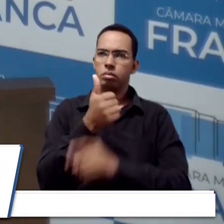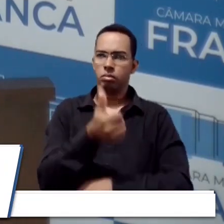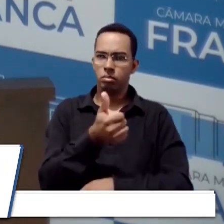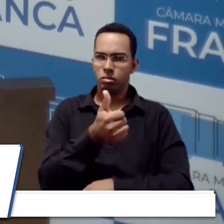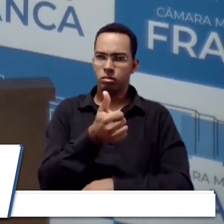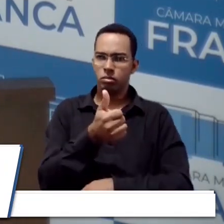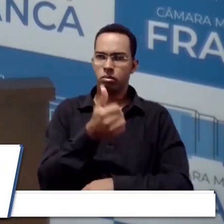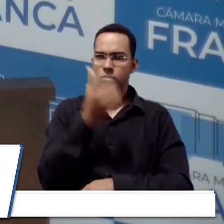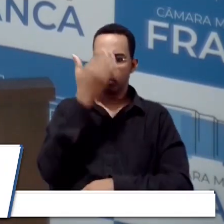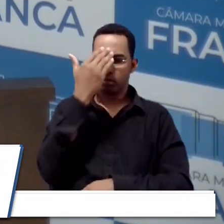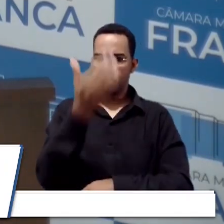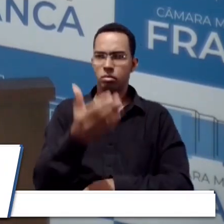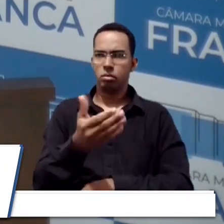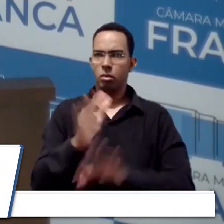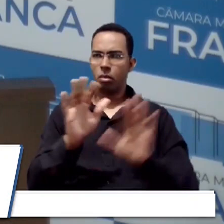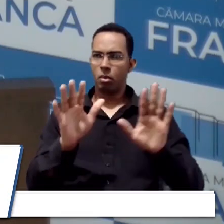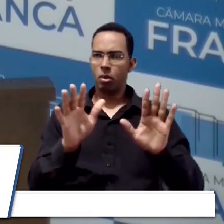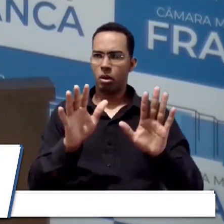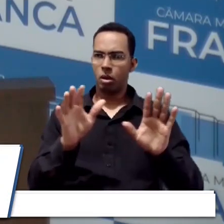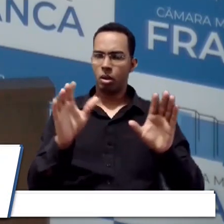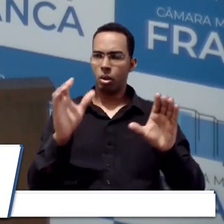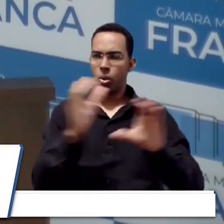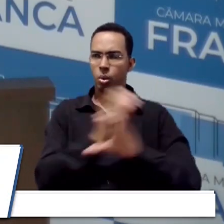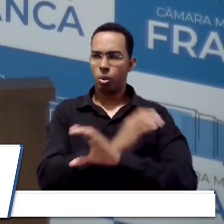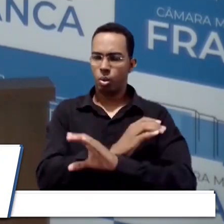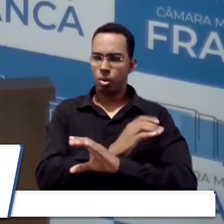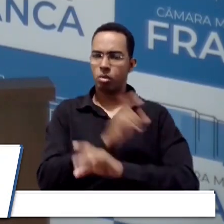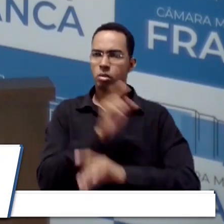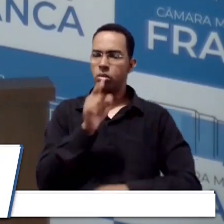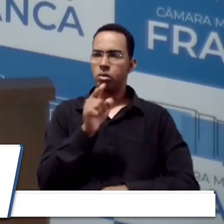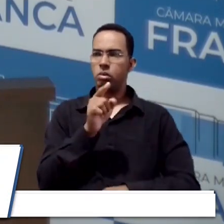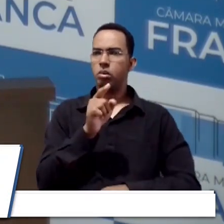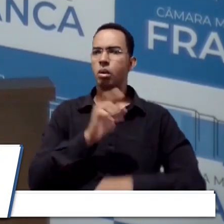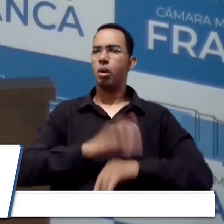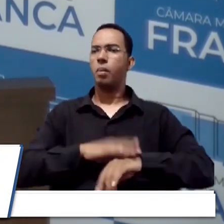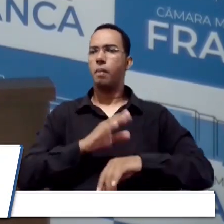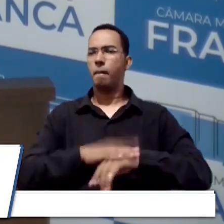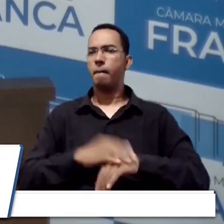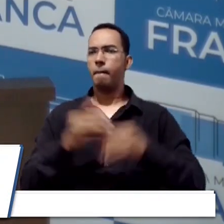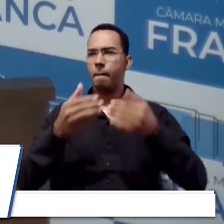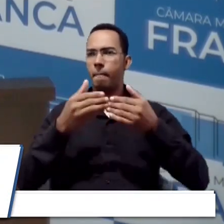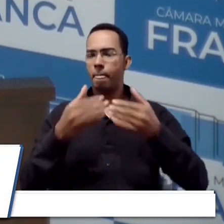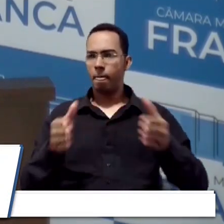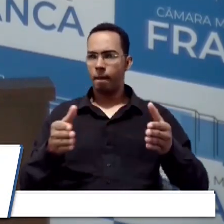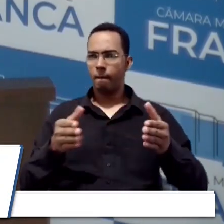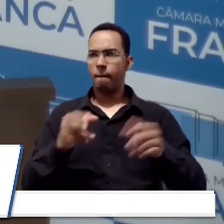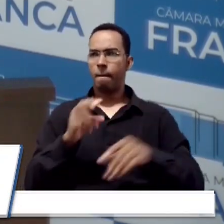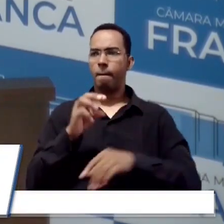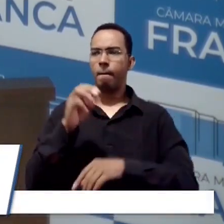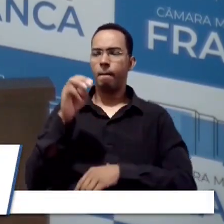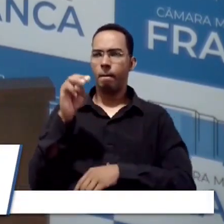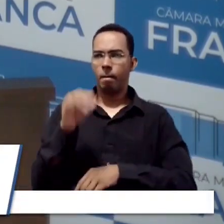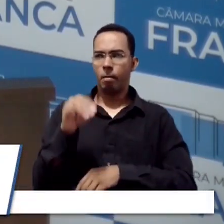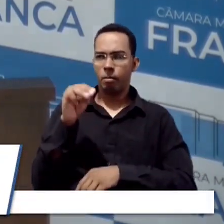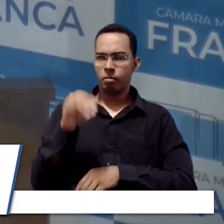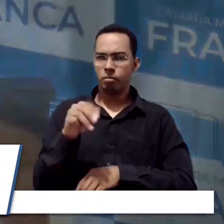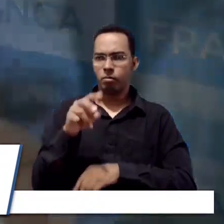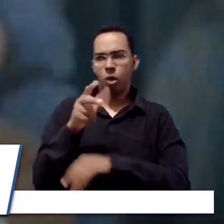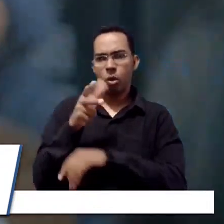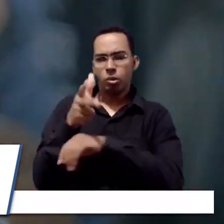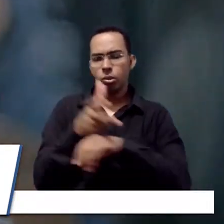Só para cumprimentar. Quando inaugurou o monitoramento das câmeras,